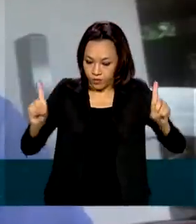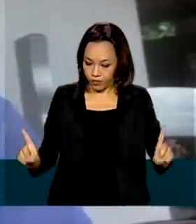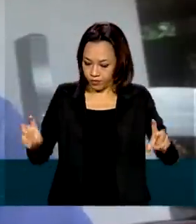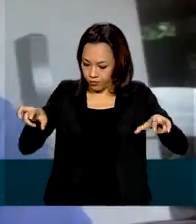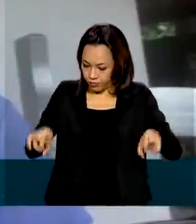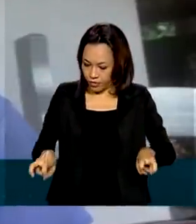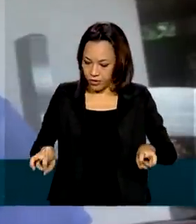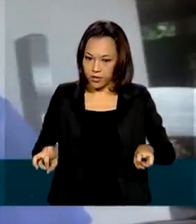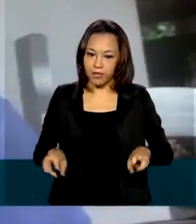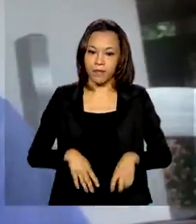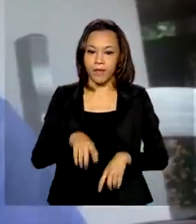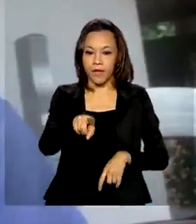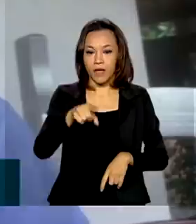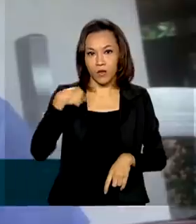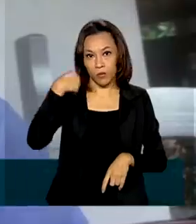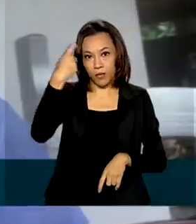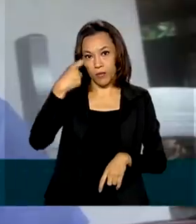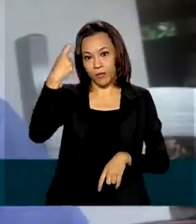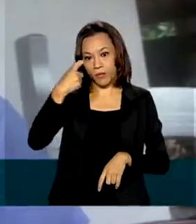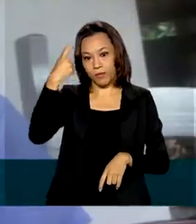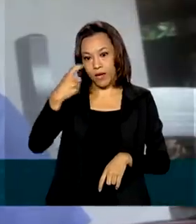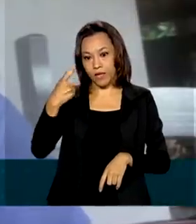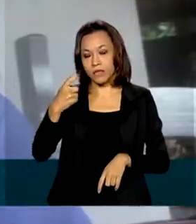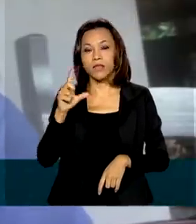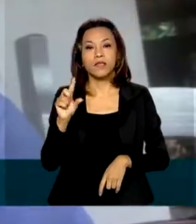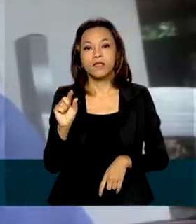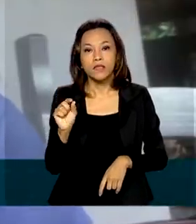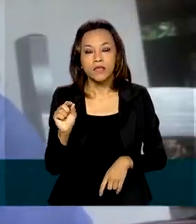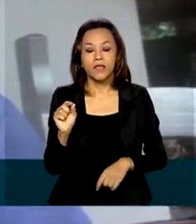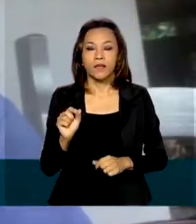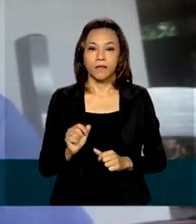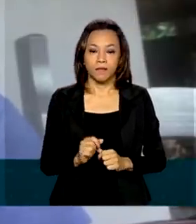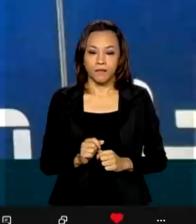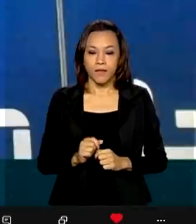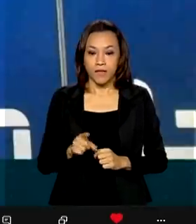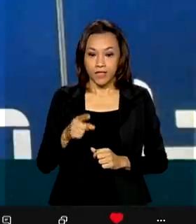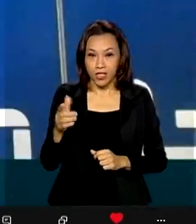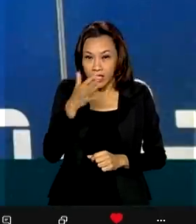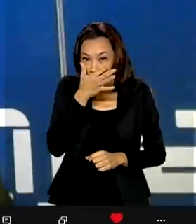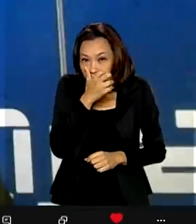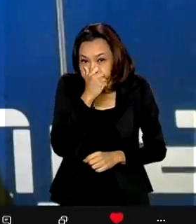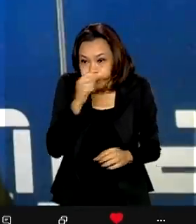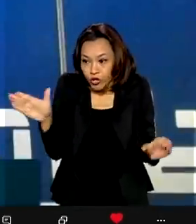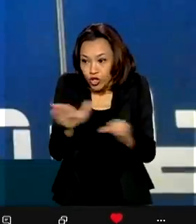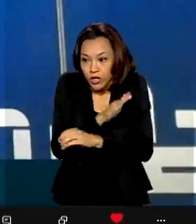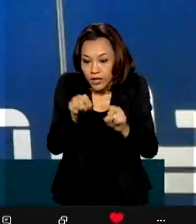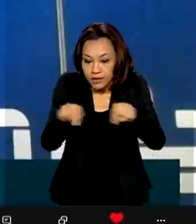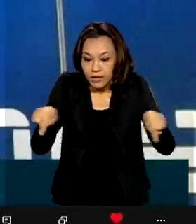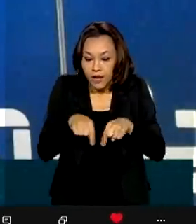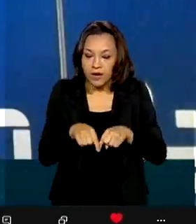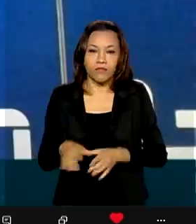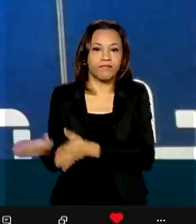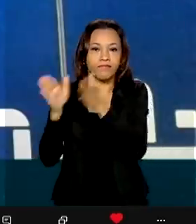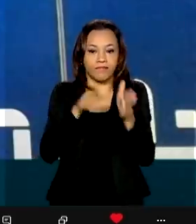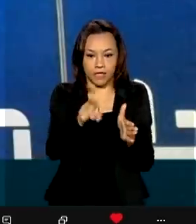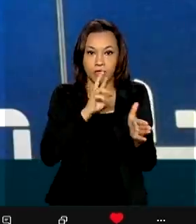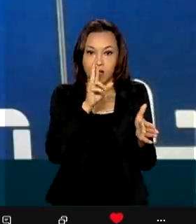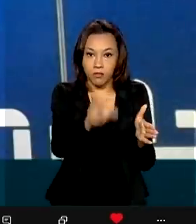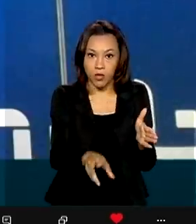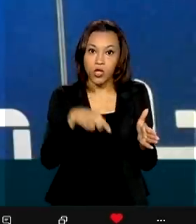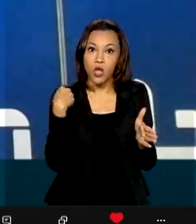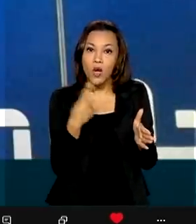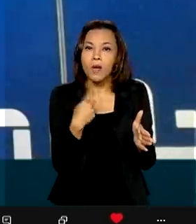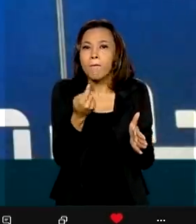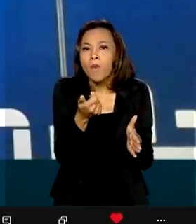muito preocupada com o fato das salas poderem estar lotadas. Nós colocamos menos alunos. E, por exemplo, aquelas